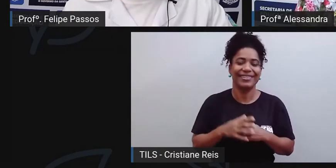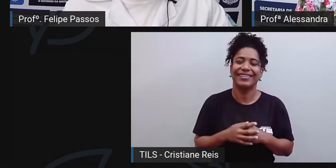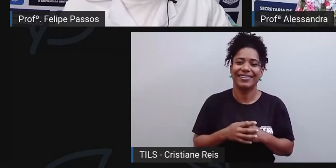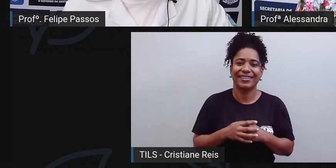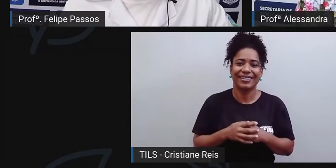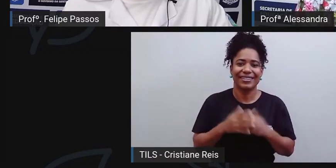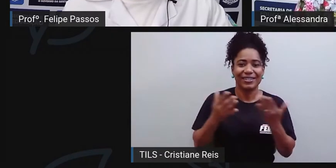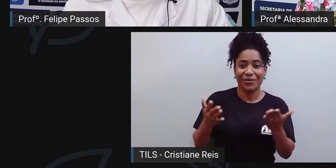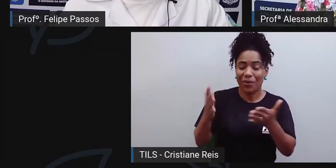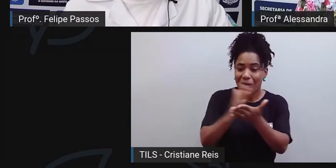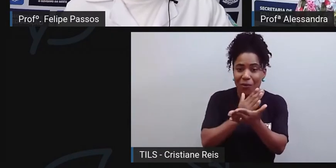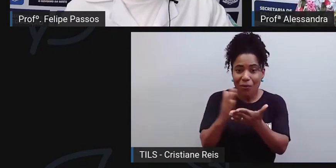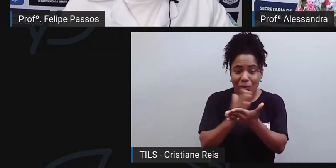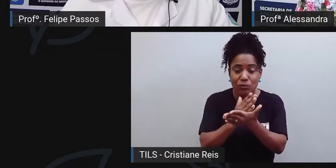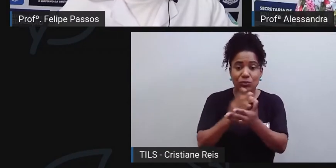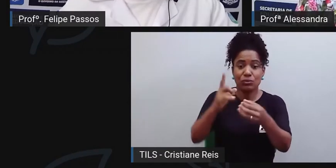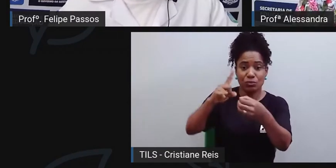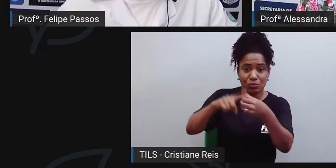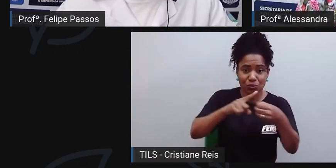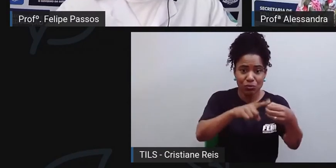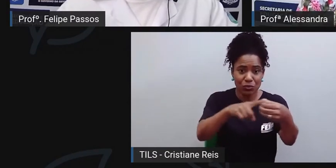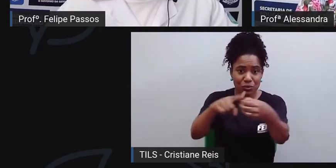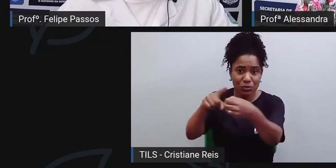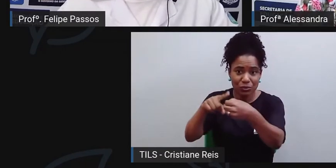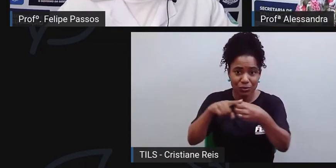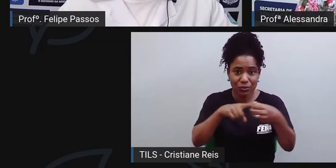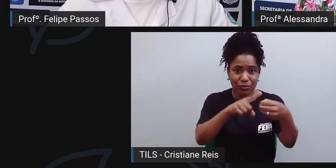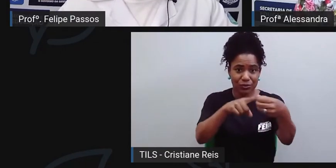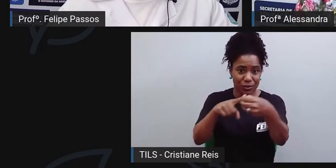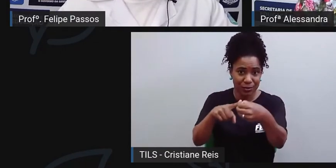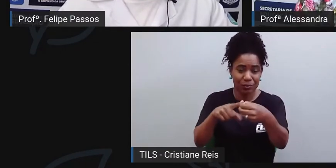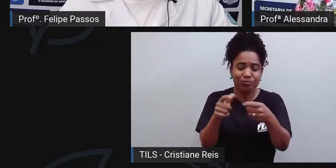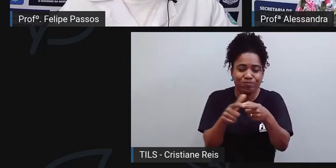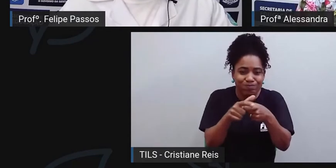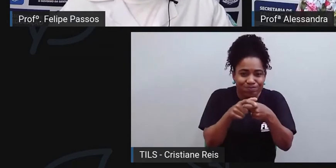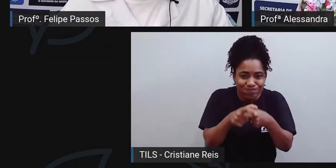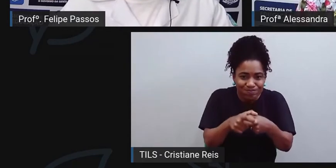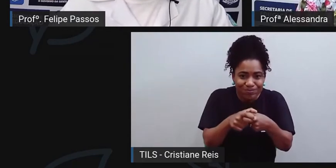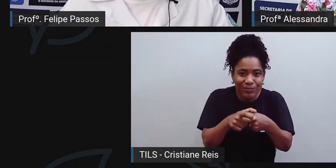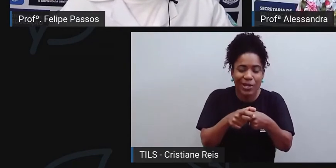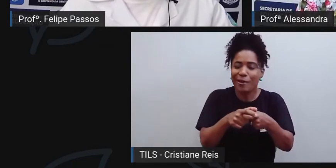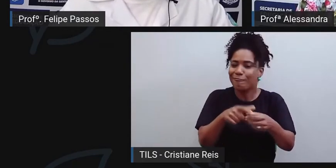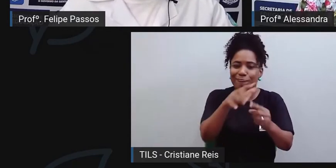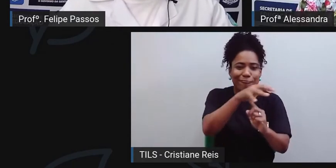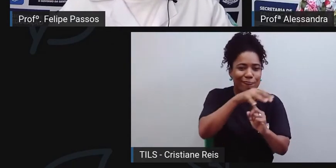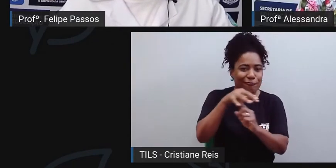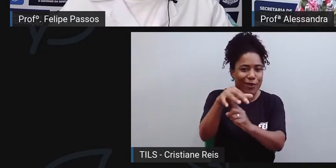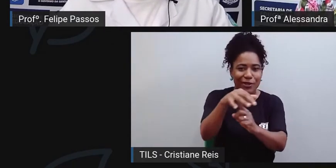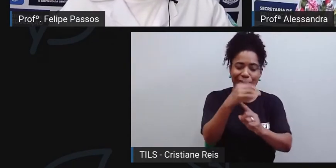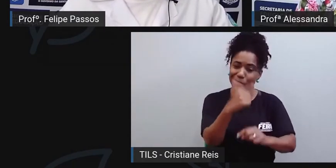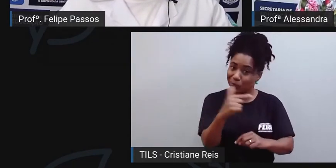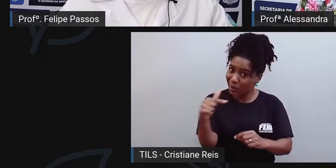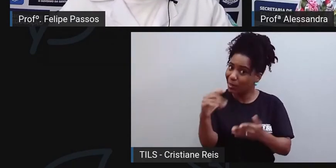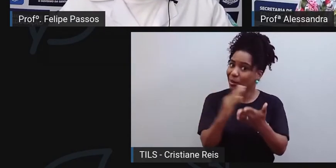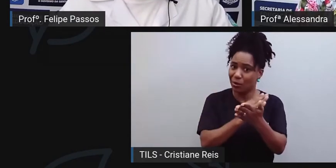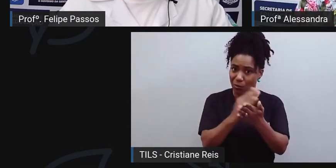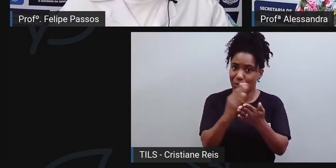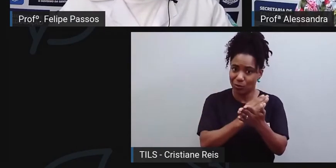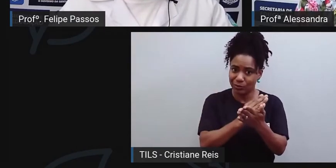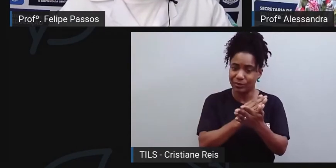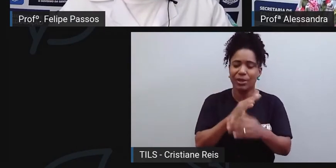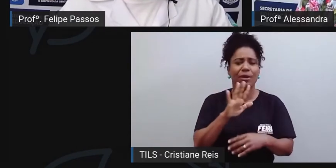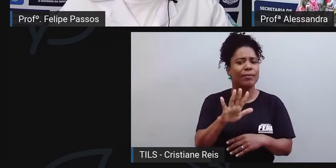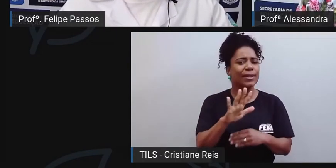poucas, são muito poucos os municípios. A Precisa é um município muito pequeno para que a gente não tenha uma feira. E o que vai